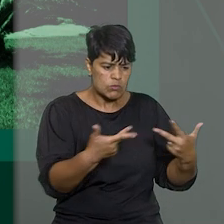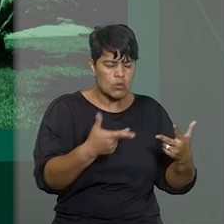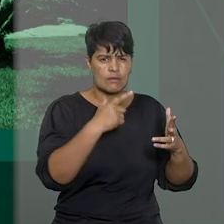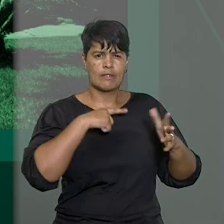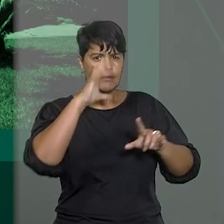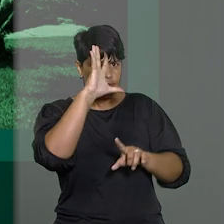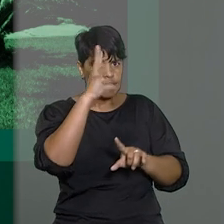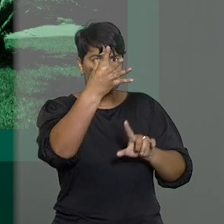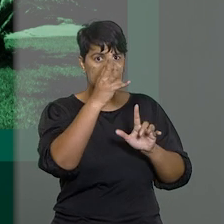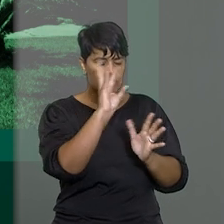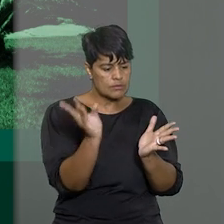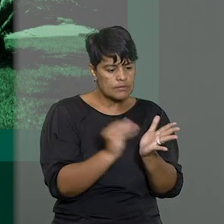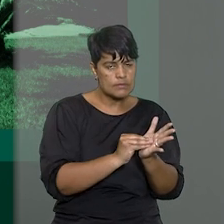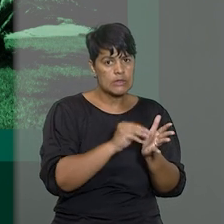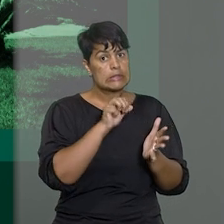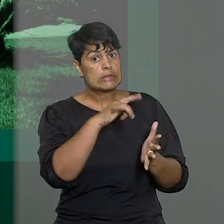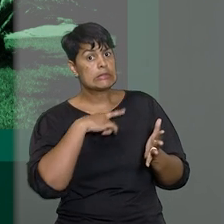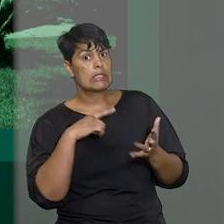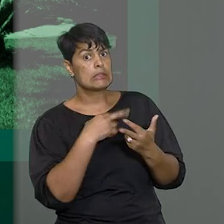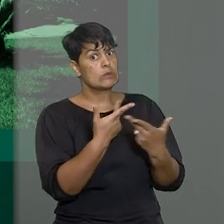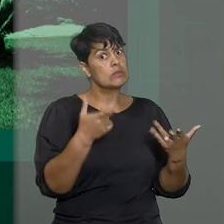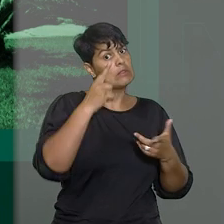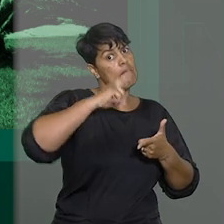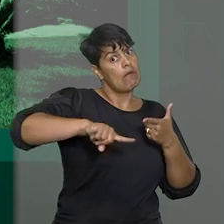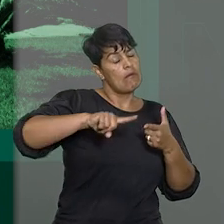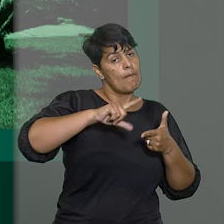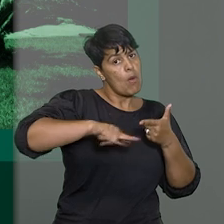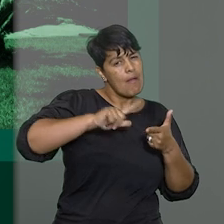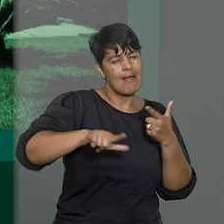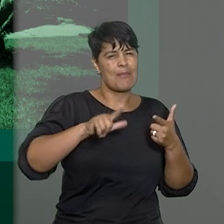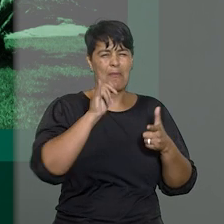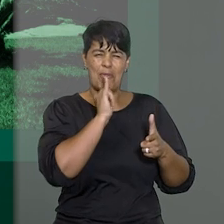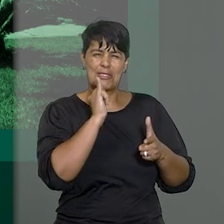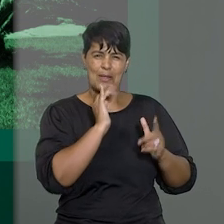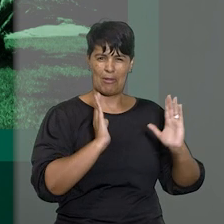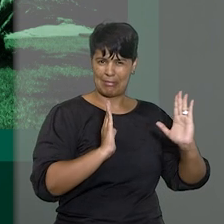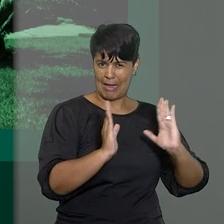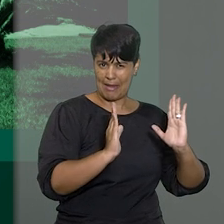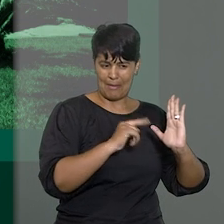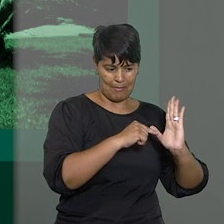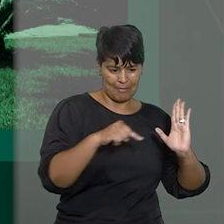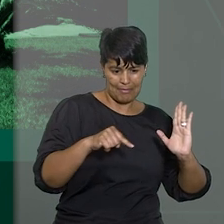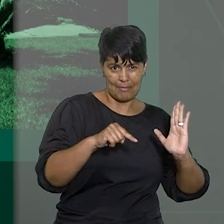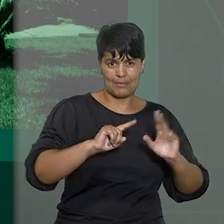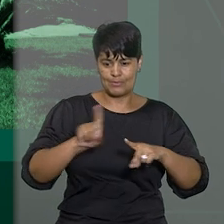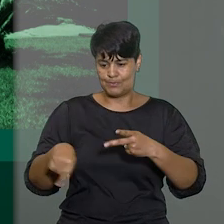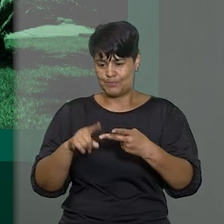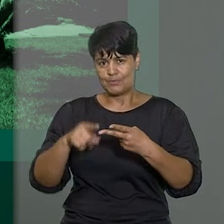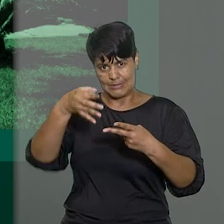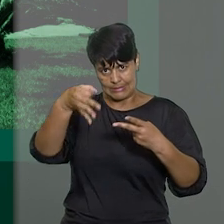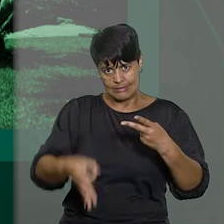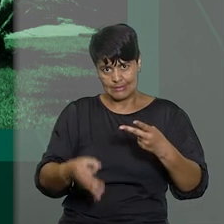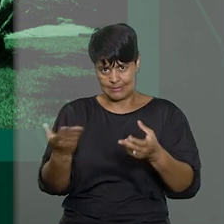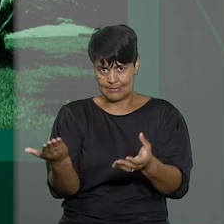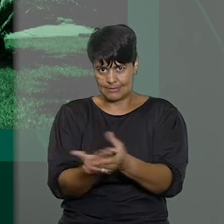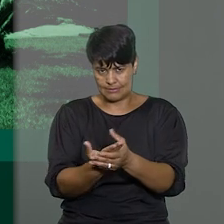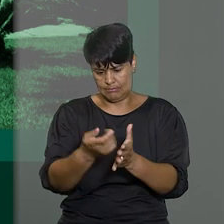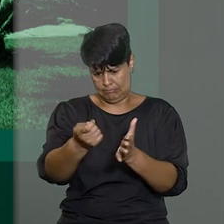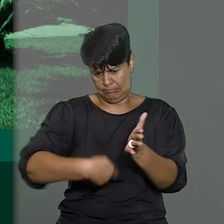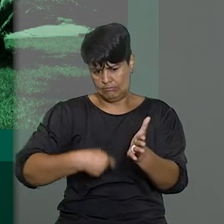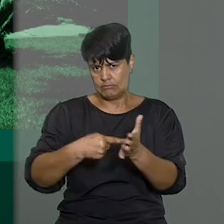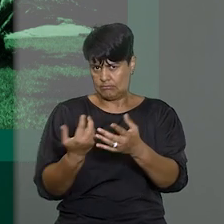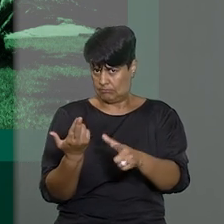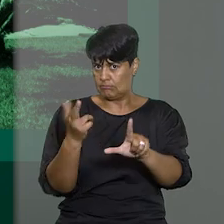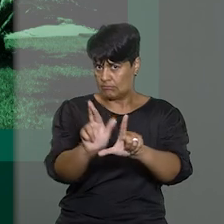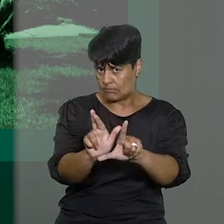quanto às deficiências em pressupostos objetivos, como tempestividade, regularidade processual com destaque para assinatura e